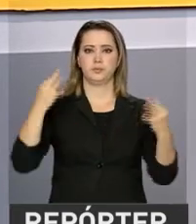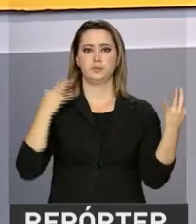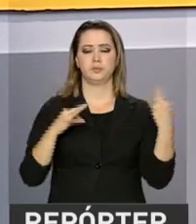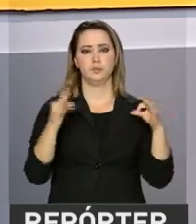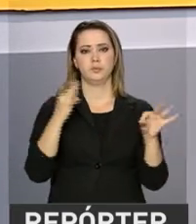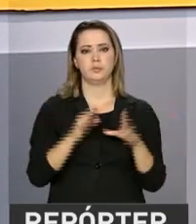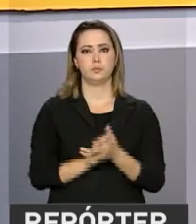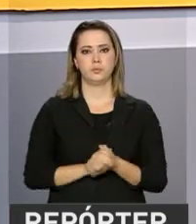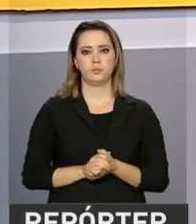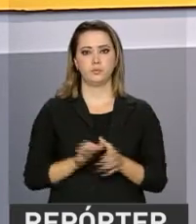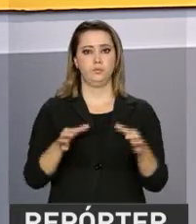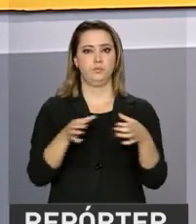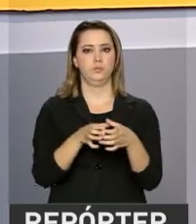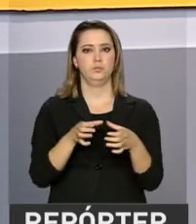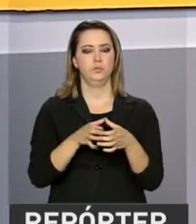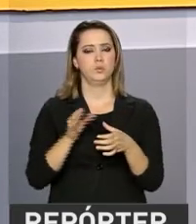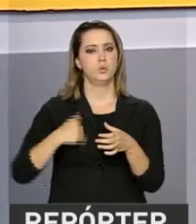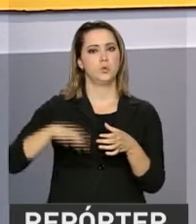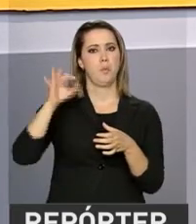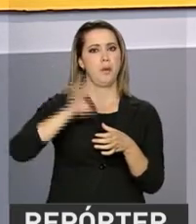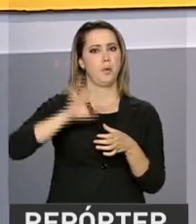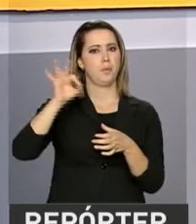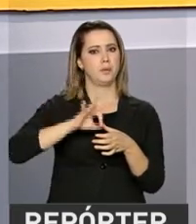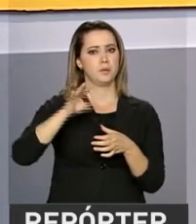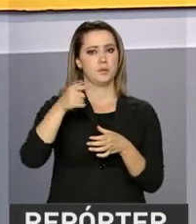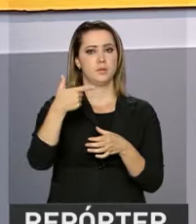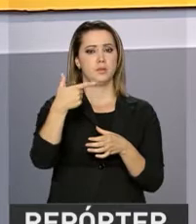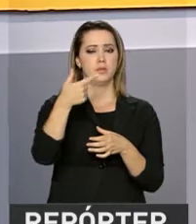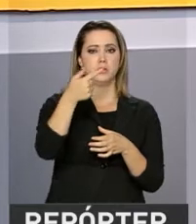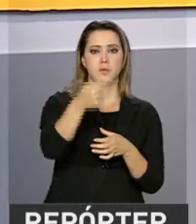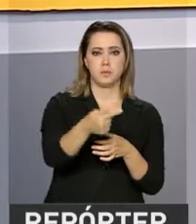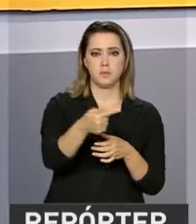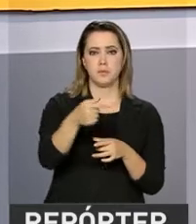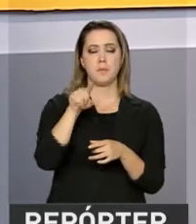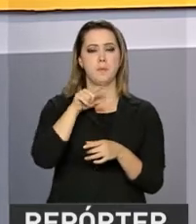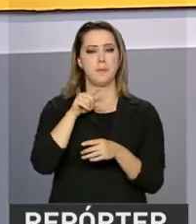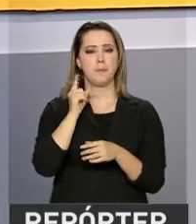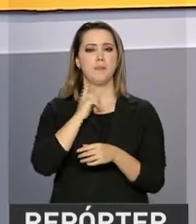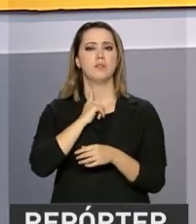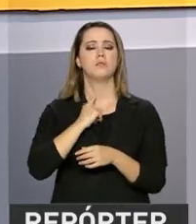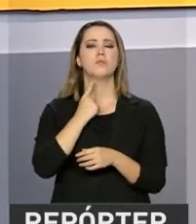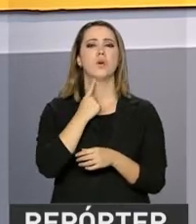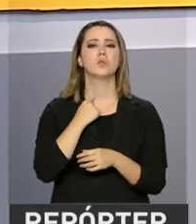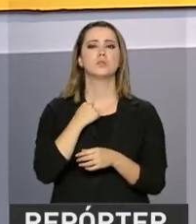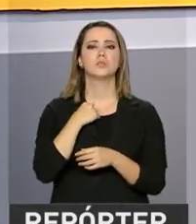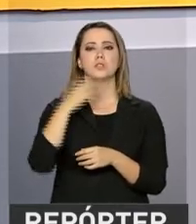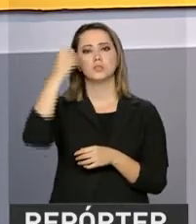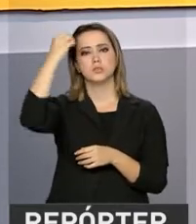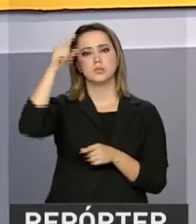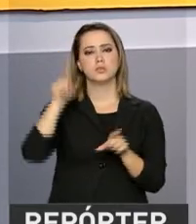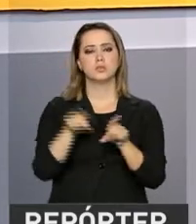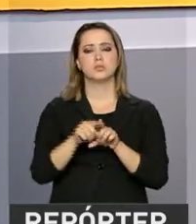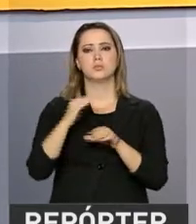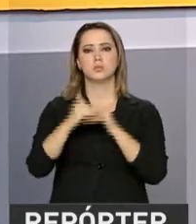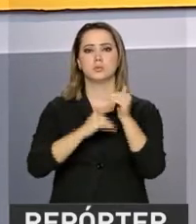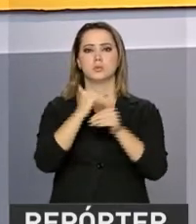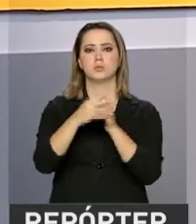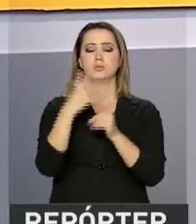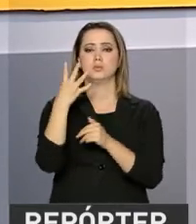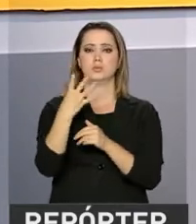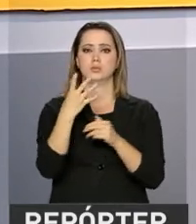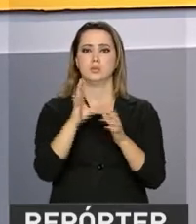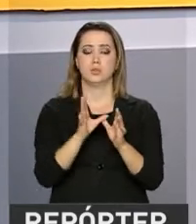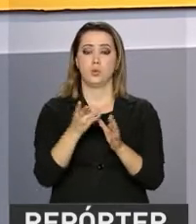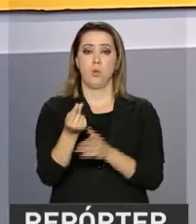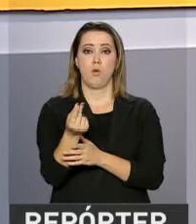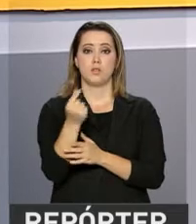do Turismo. Além de ser o maior percentual de 2017, a intenção de viagem também cresceu nas quatro faixas